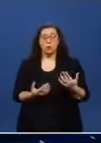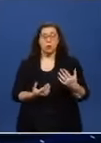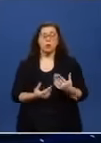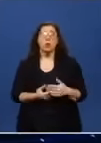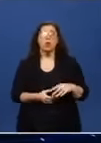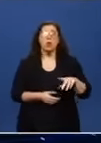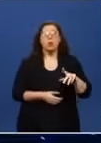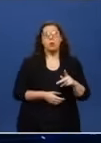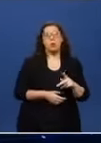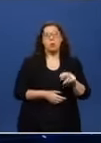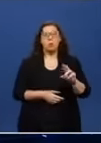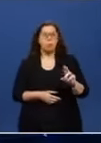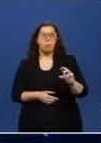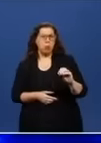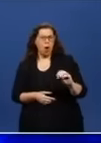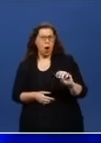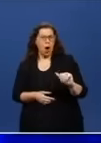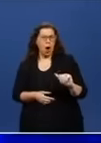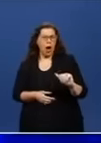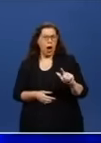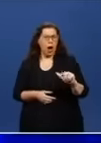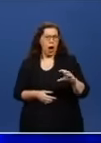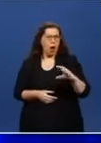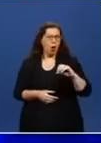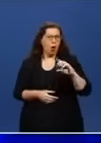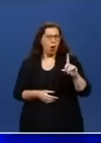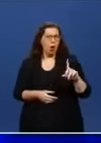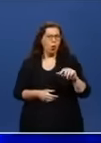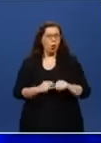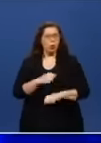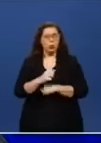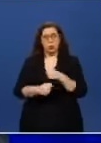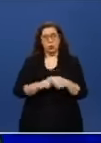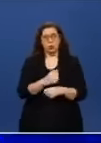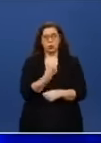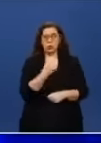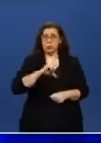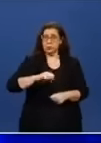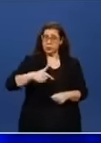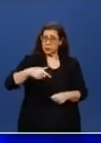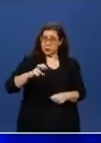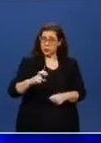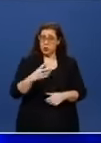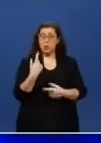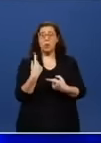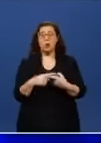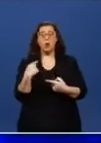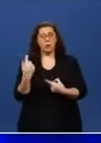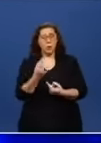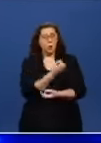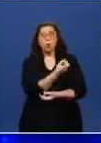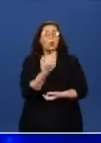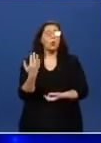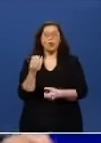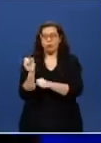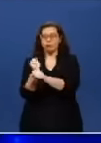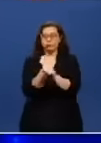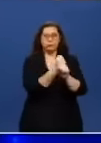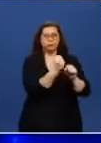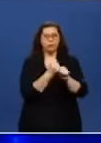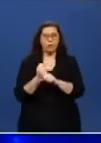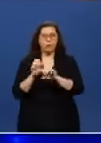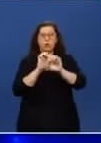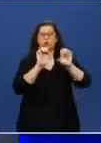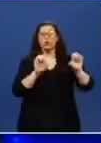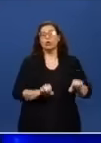nos anos 75. Porque nós fizemos a maior quantidade de obra de infraestrutura